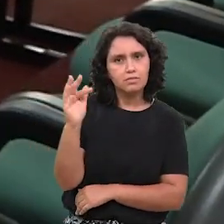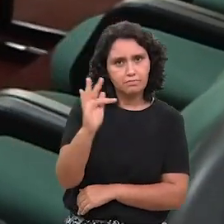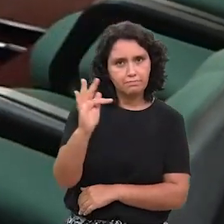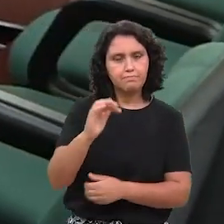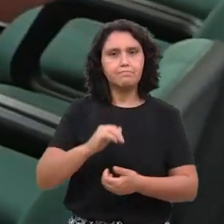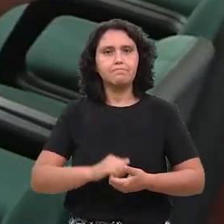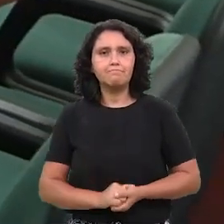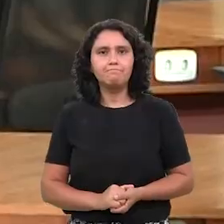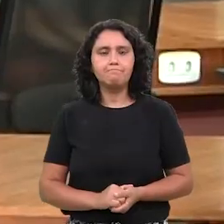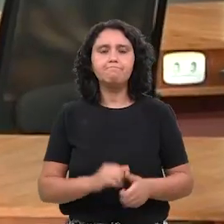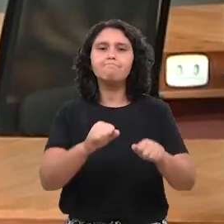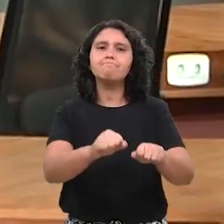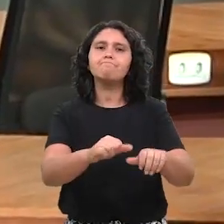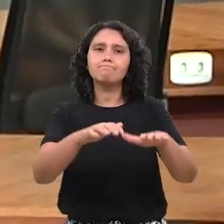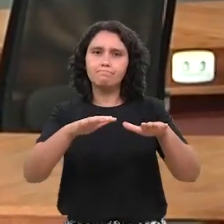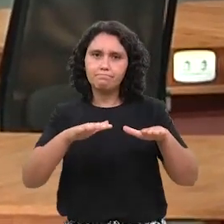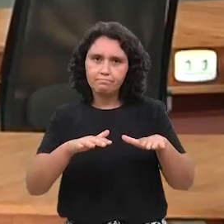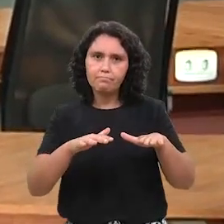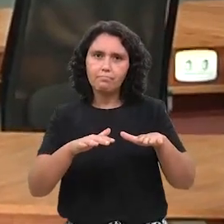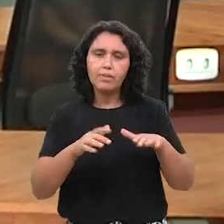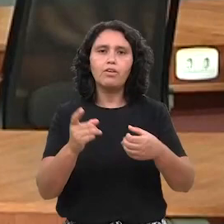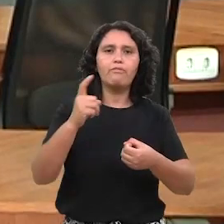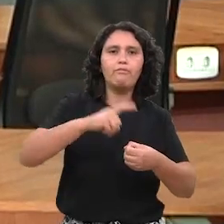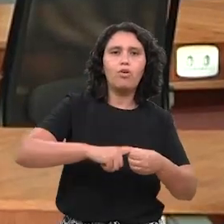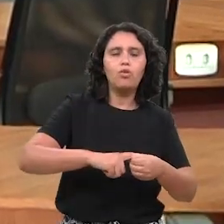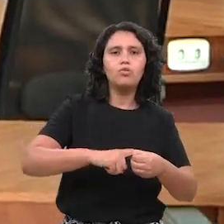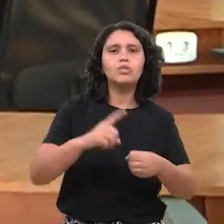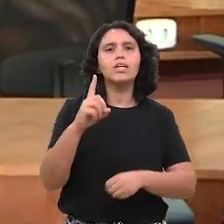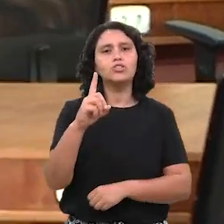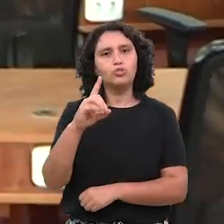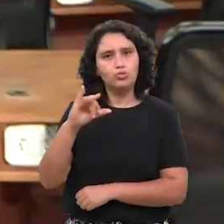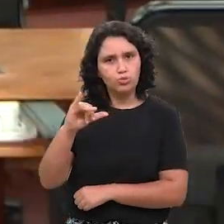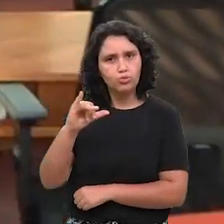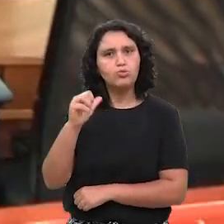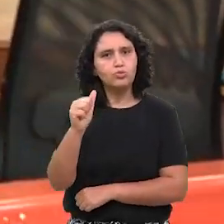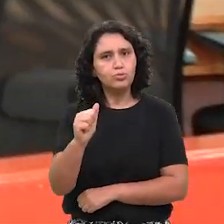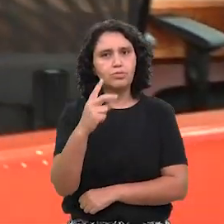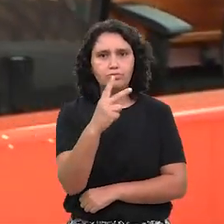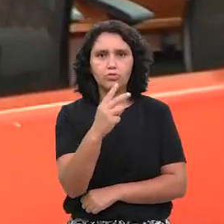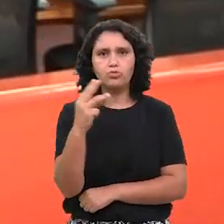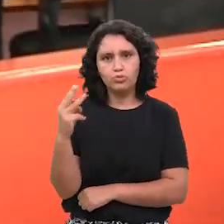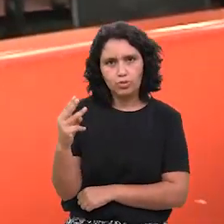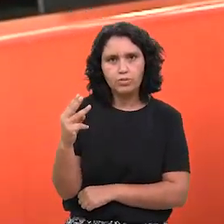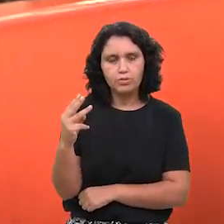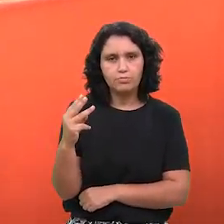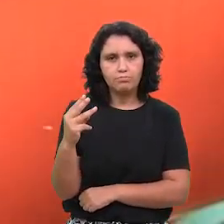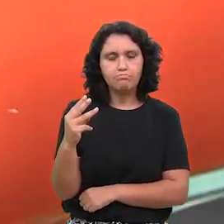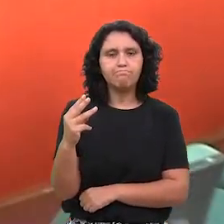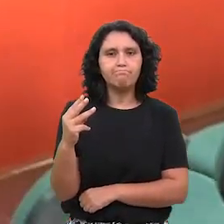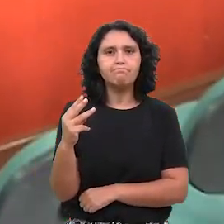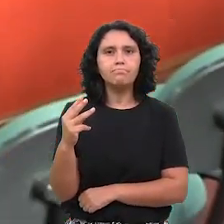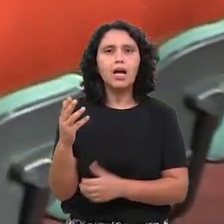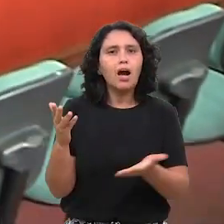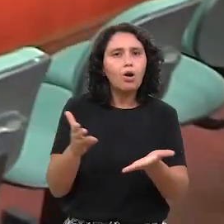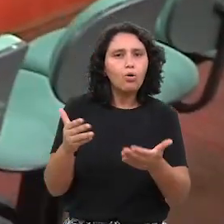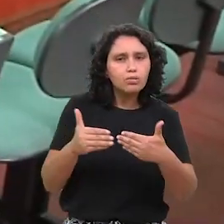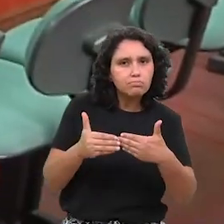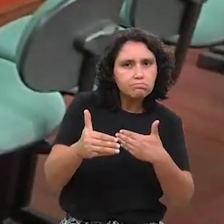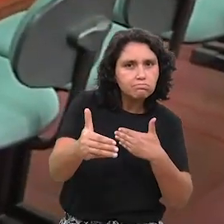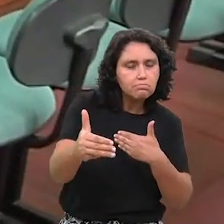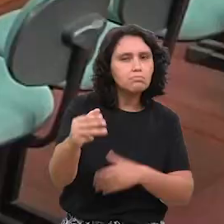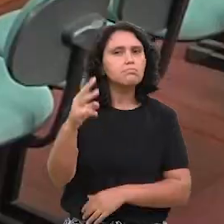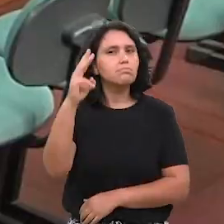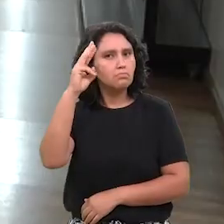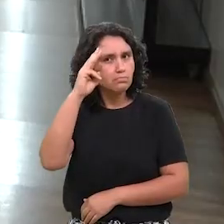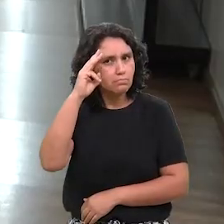dia 13 de fevereiro. Apesar do horário reduzido, o recesso parlamentar termina no dia 23 com o retorno das sessões